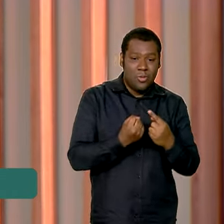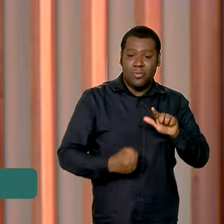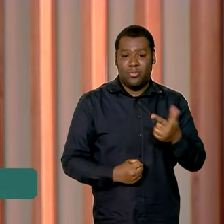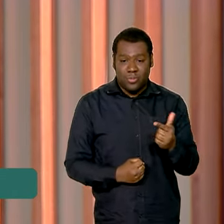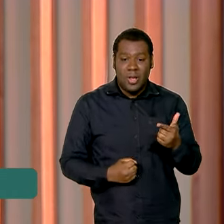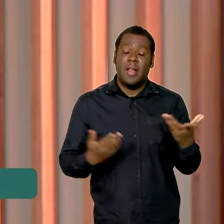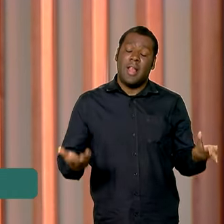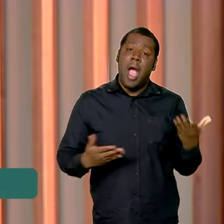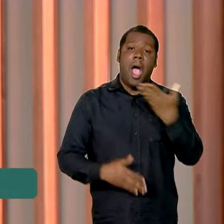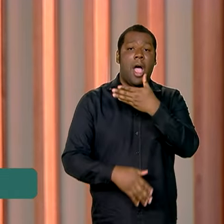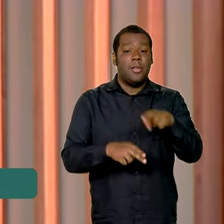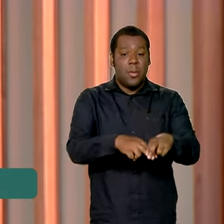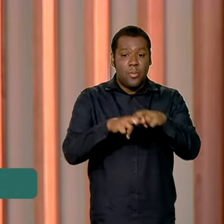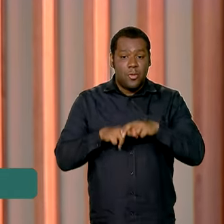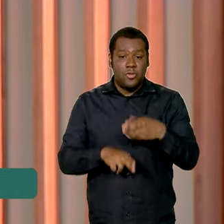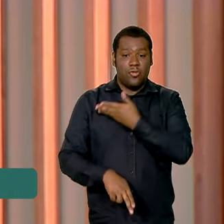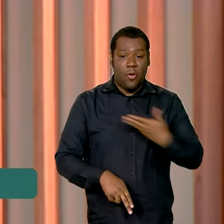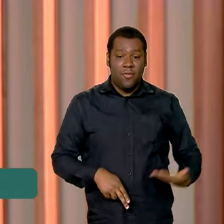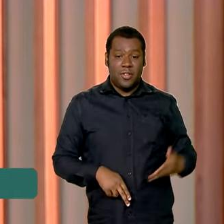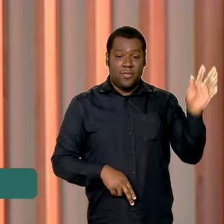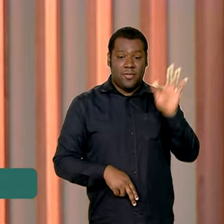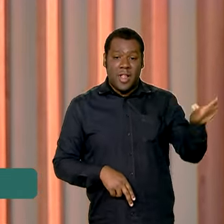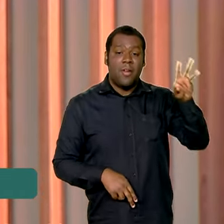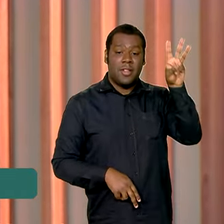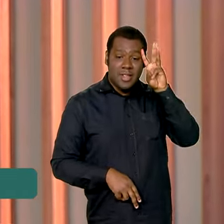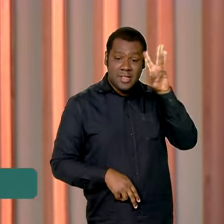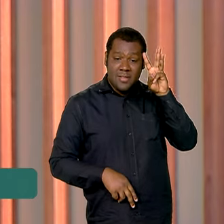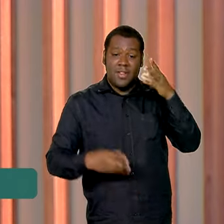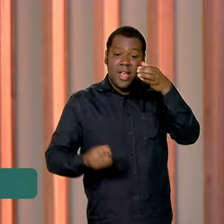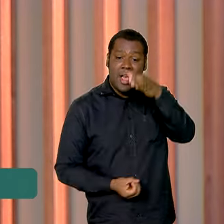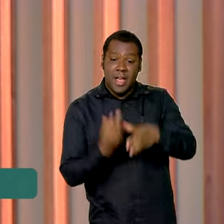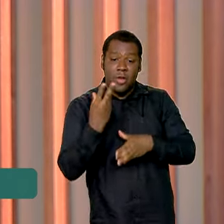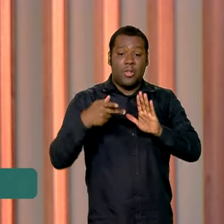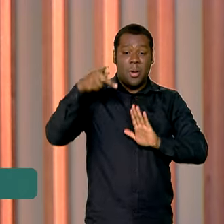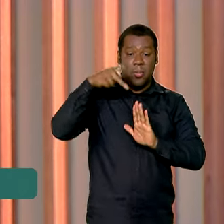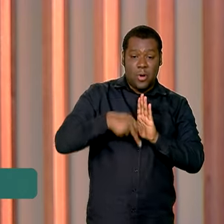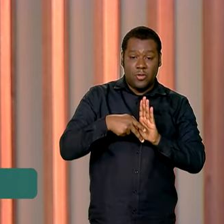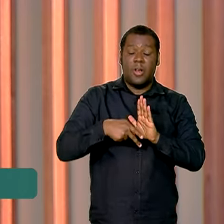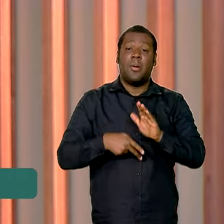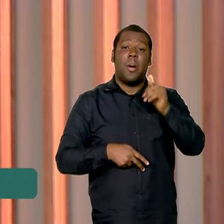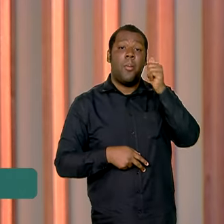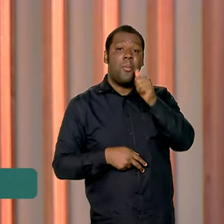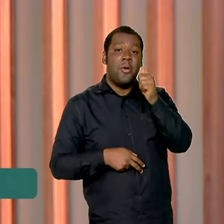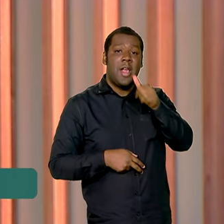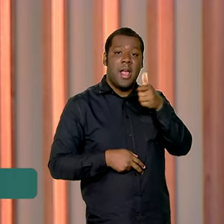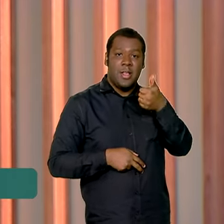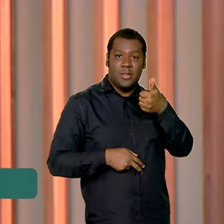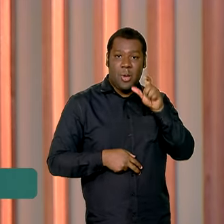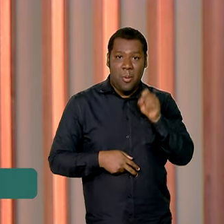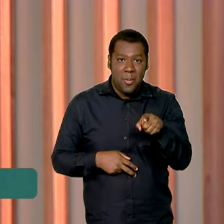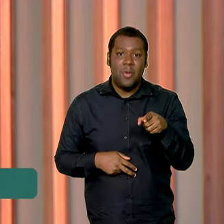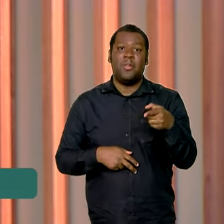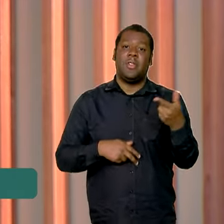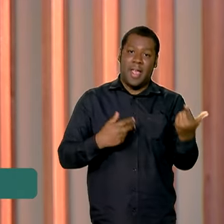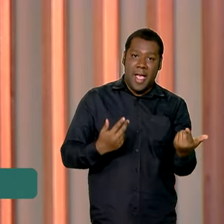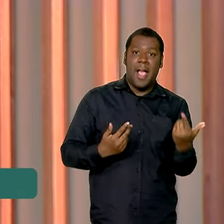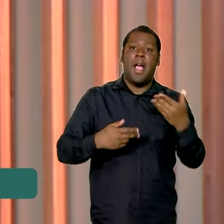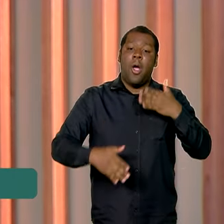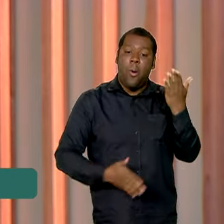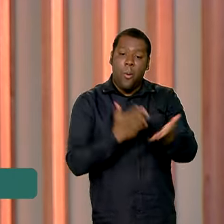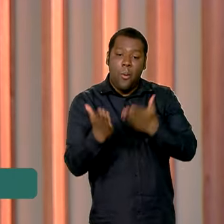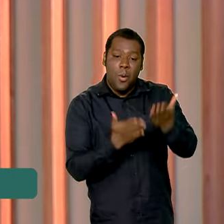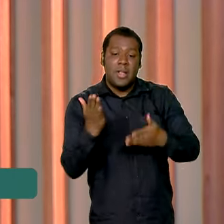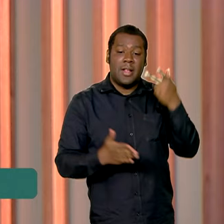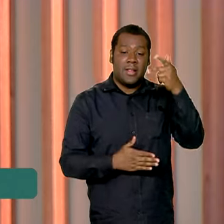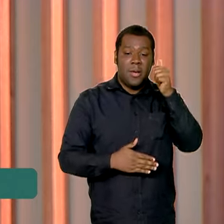esse quadro, o governo federal lançou nesta terça-feira o programa Mulheres Mil, trabalho doméstico e cuidados, que vai